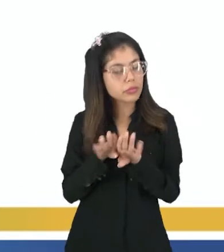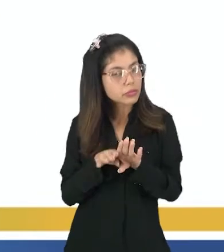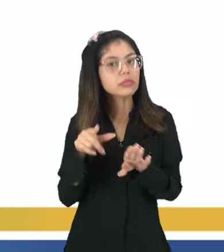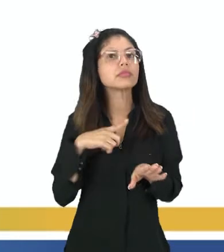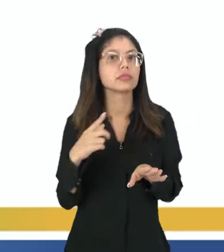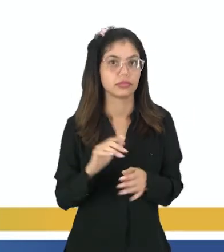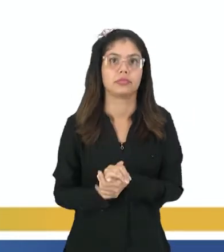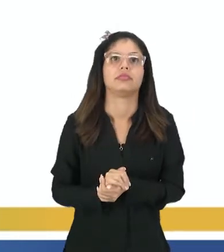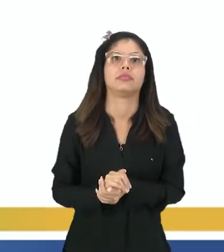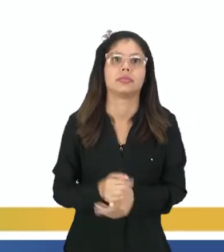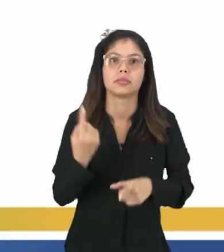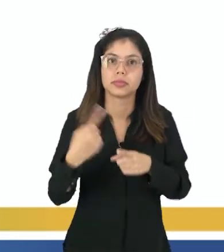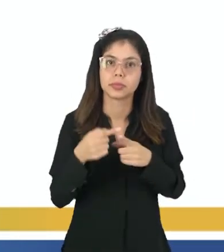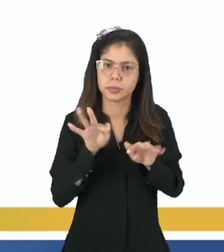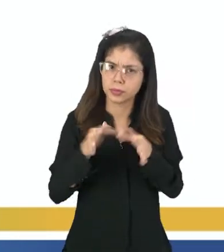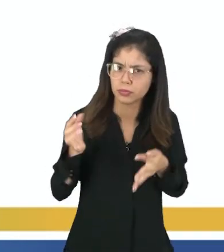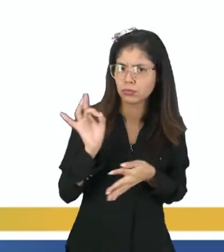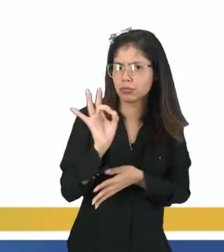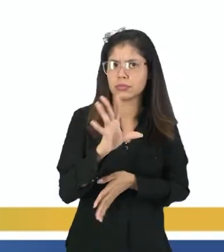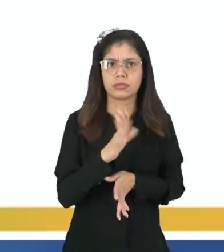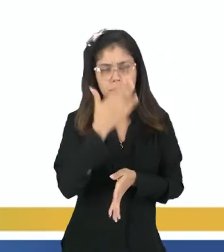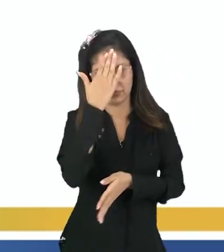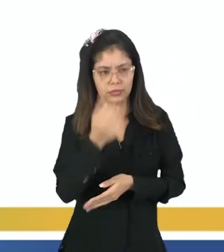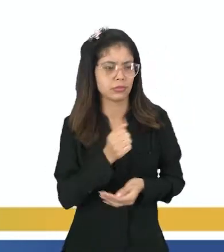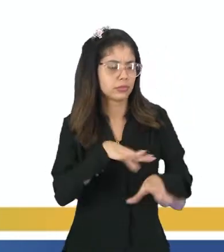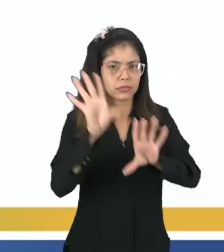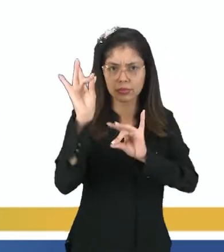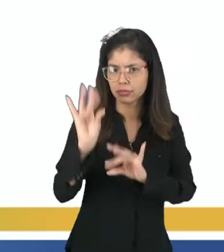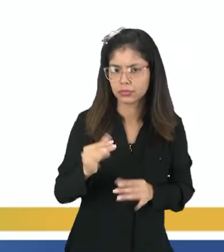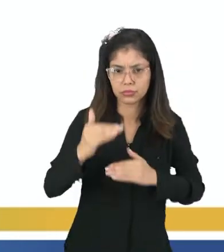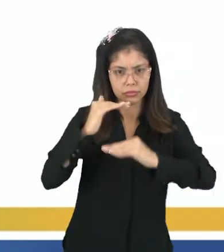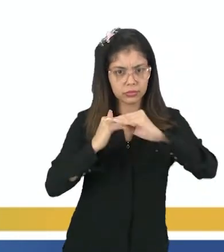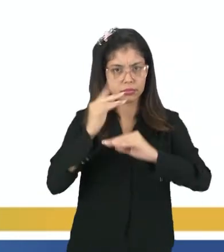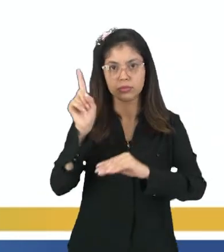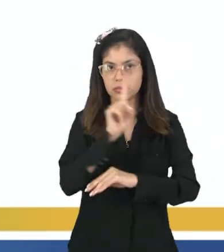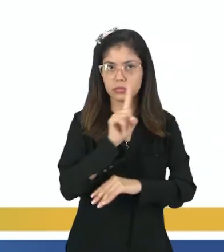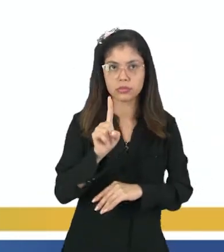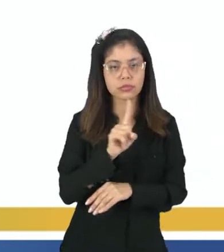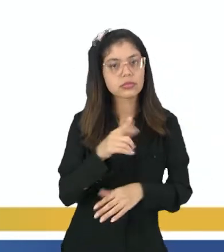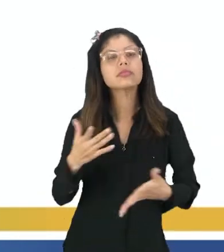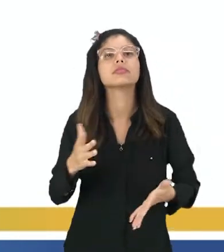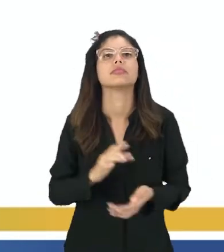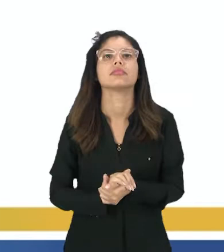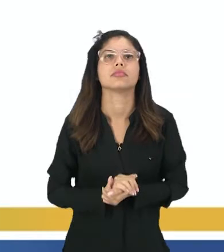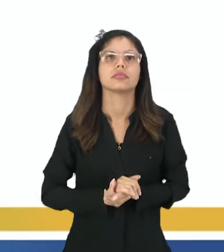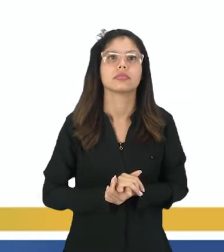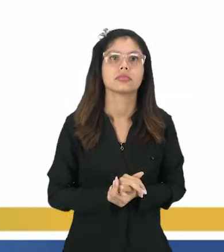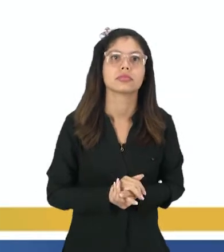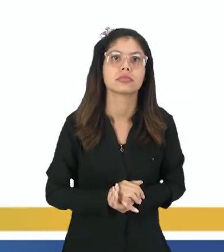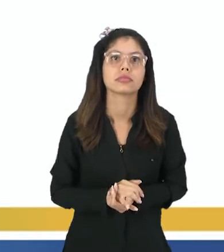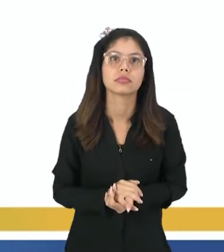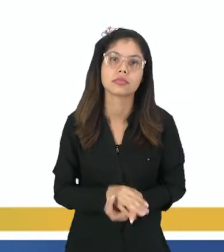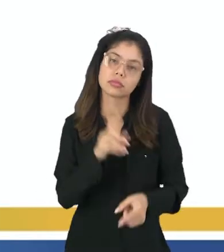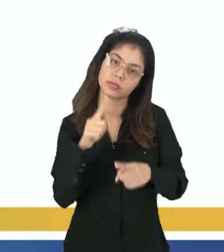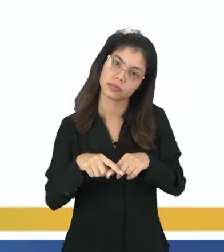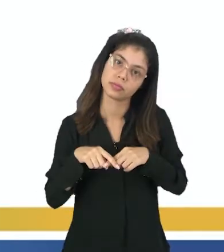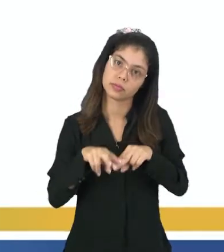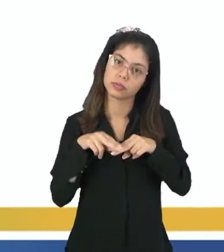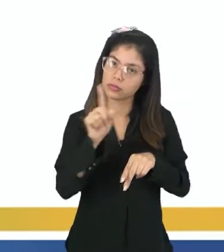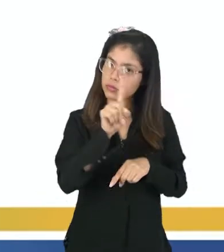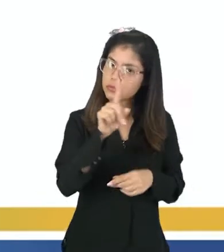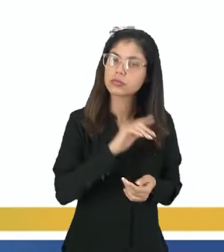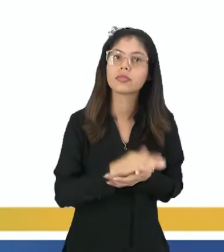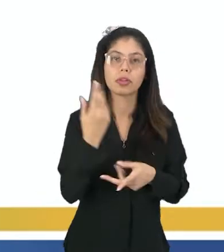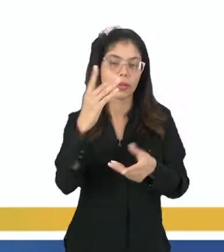uma razão, não é simplesmente para que a gente tenha isso bem equilibrado. Quatro, os quatro primeiros e quatro últimos. Não é por essa razão.